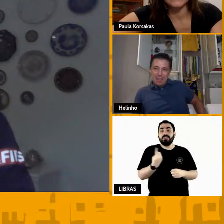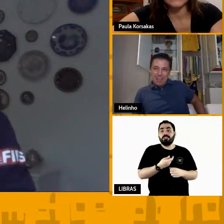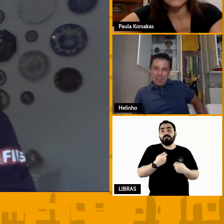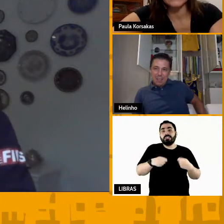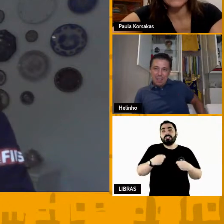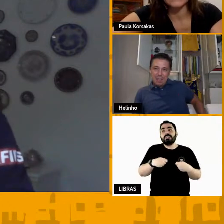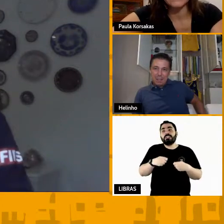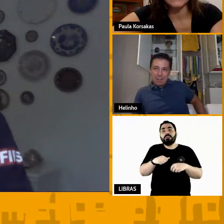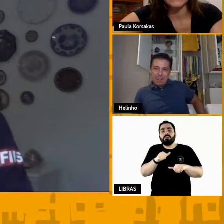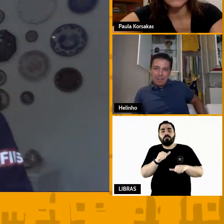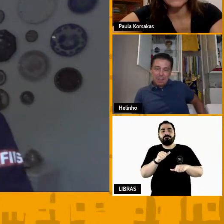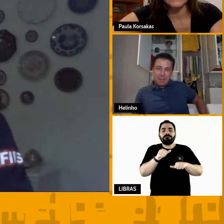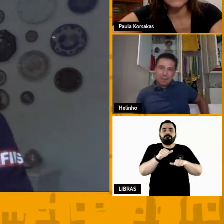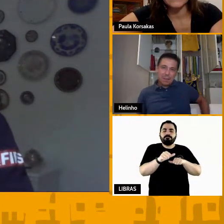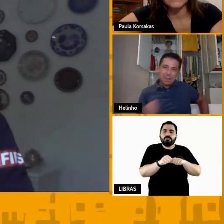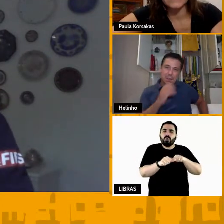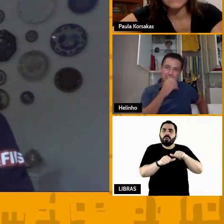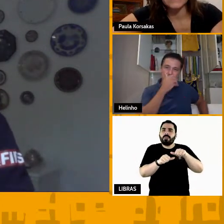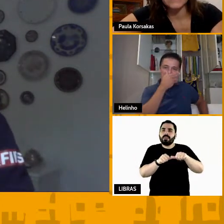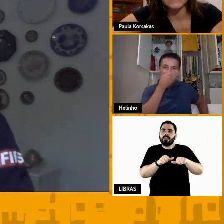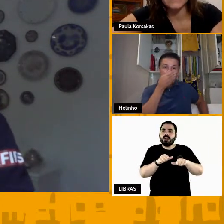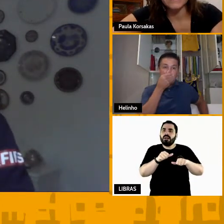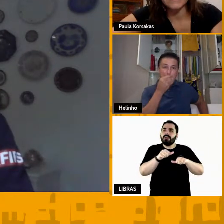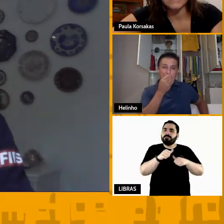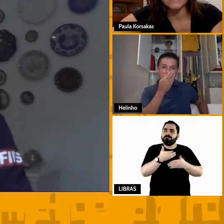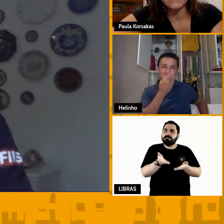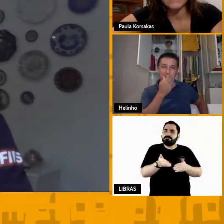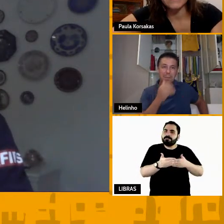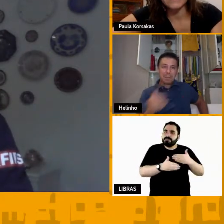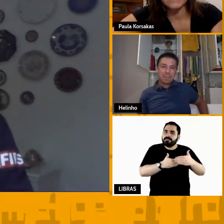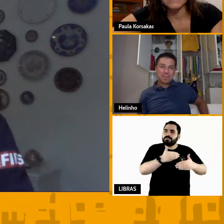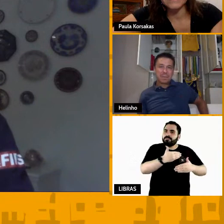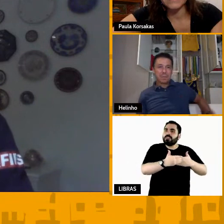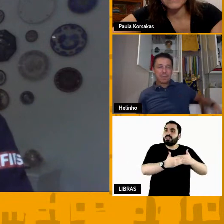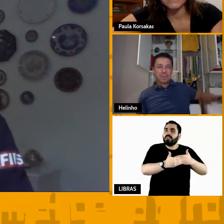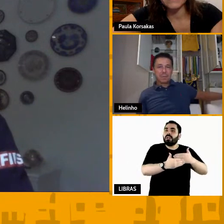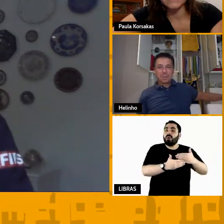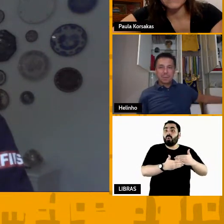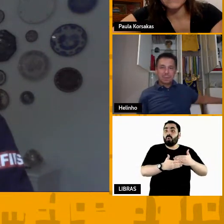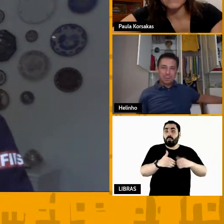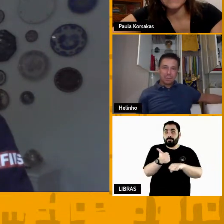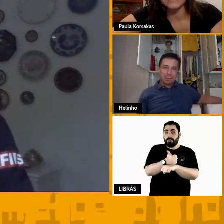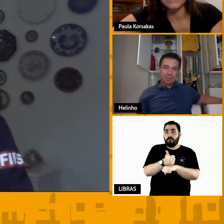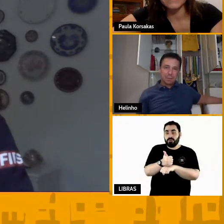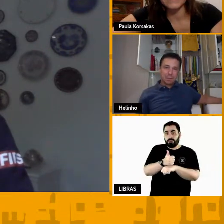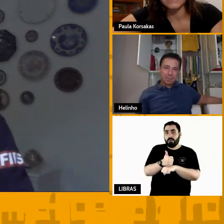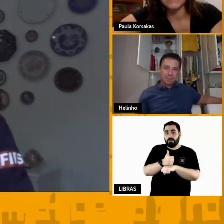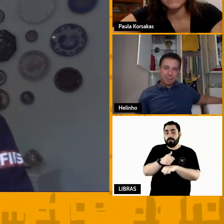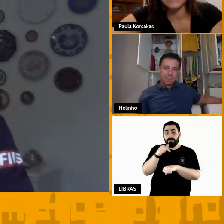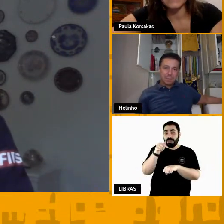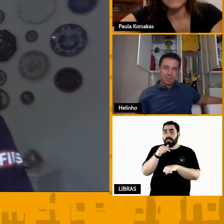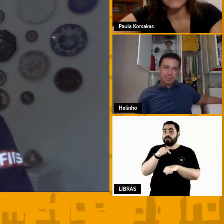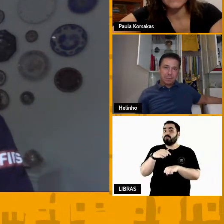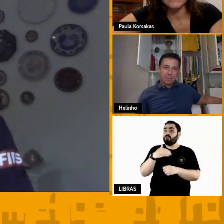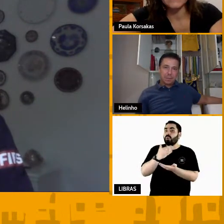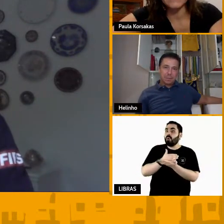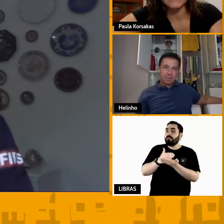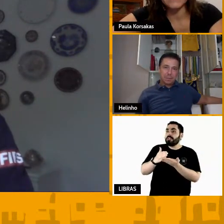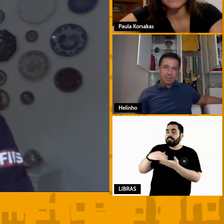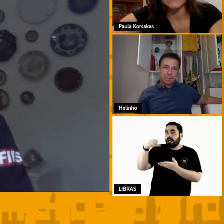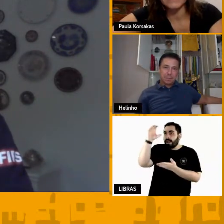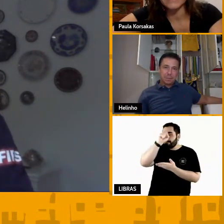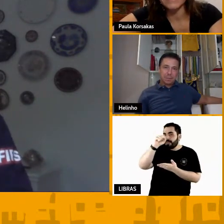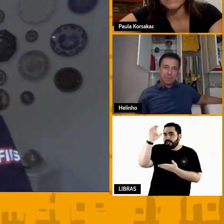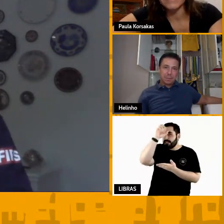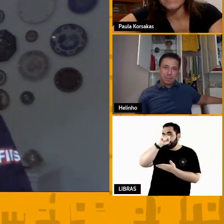atleta para que ele comece a aprender a conviver com ele e esses conceitos que o